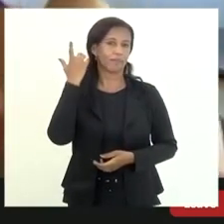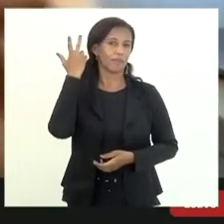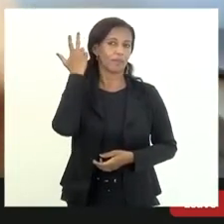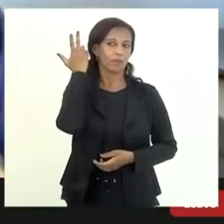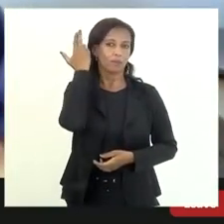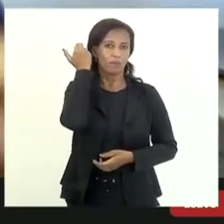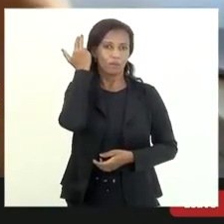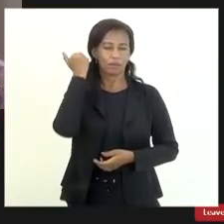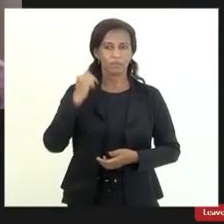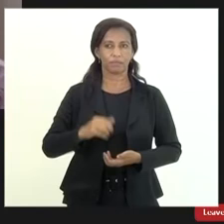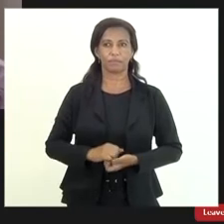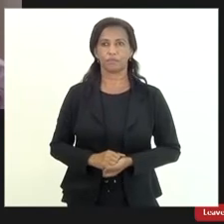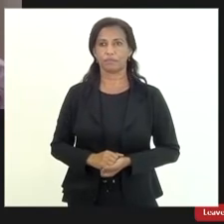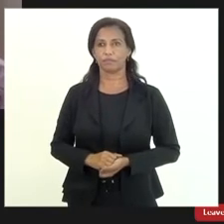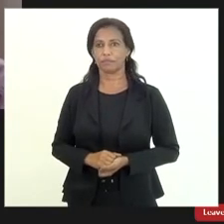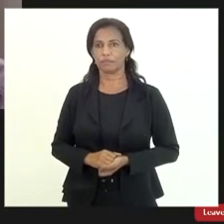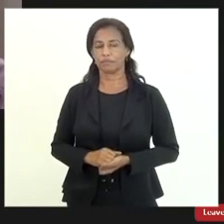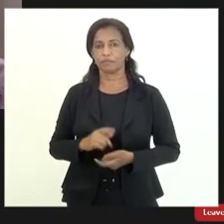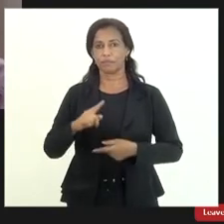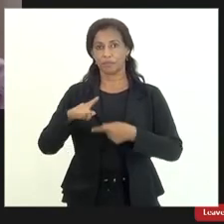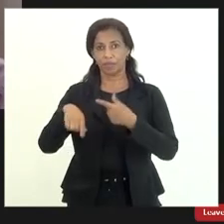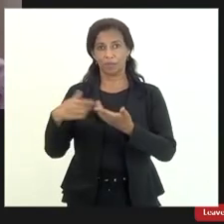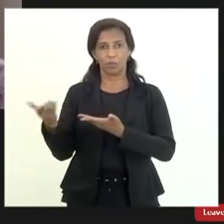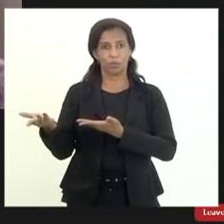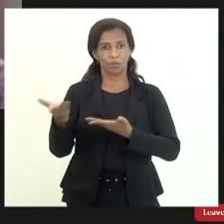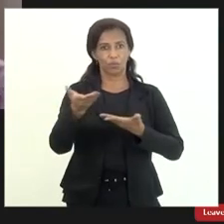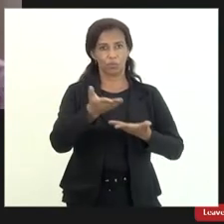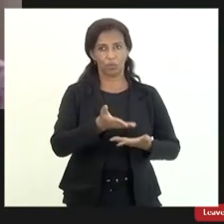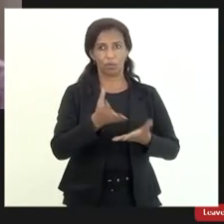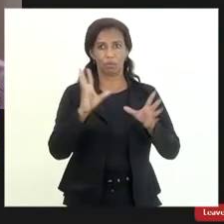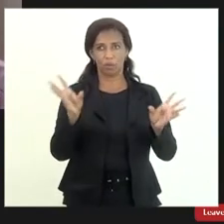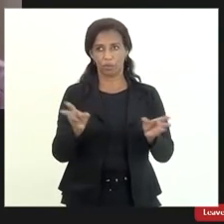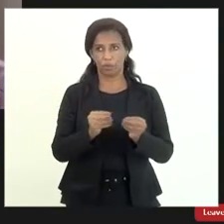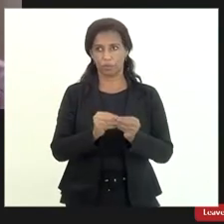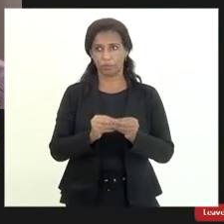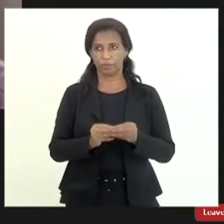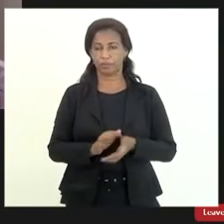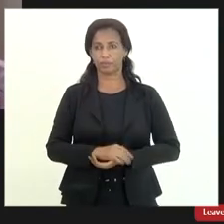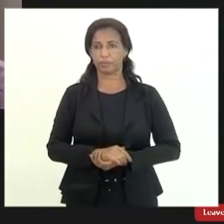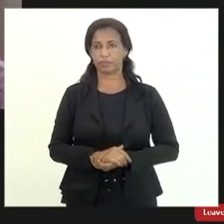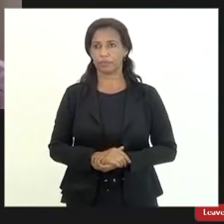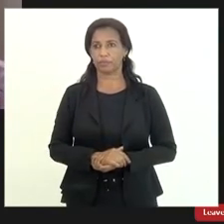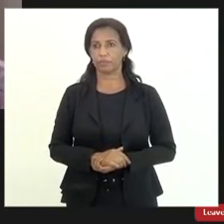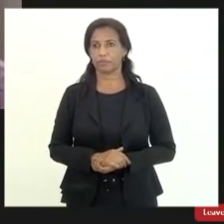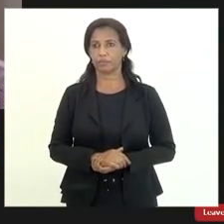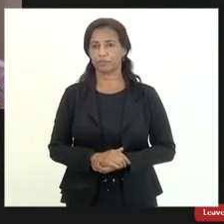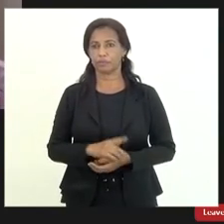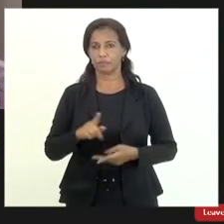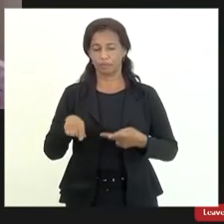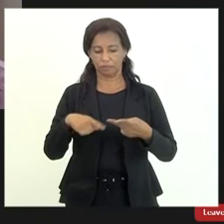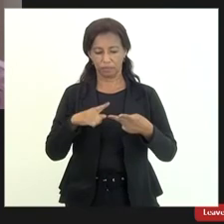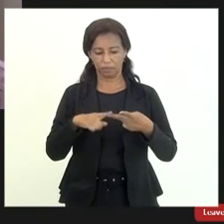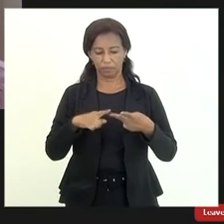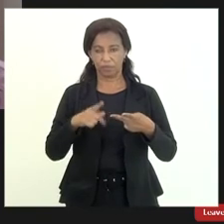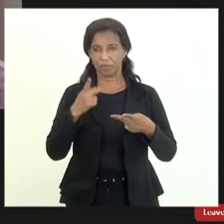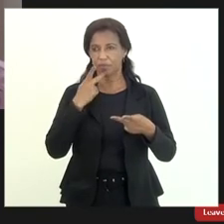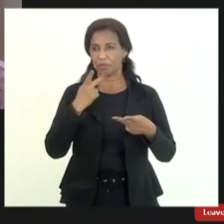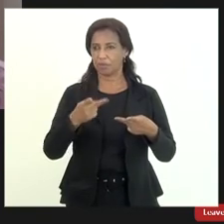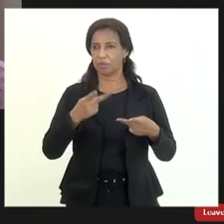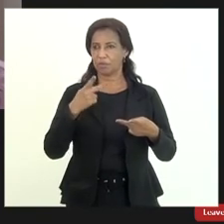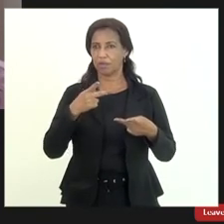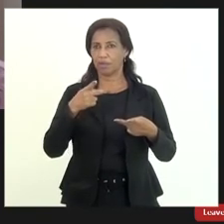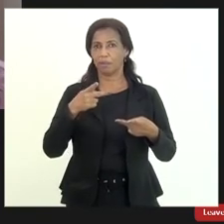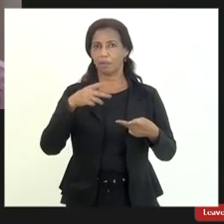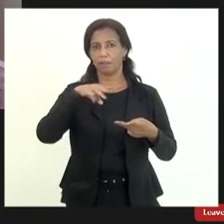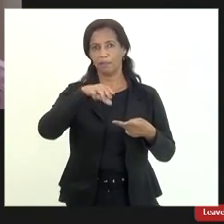depois eu passo para senhor para concluir e segundo sobre a fala do deputado